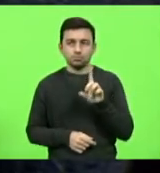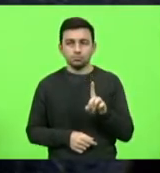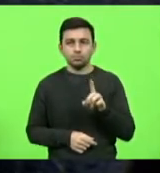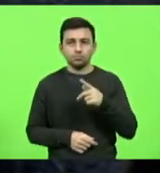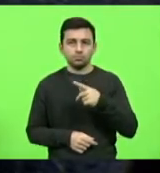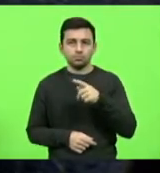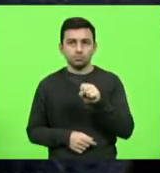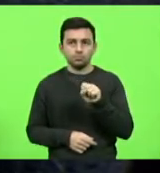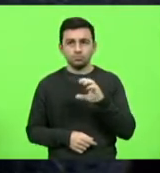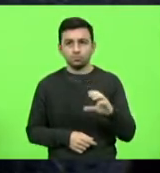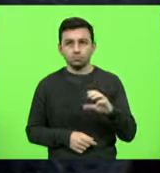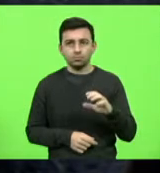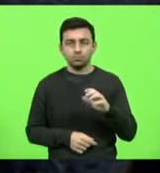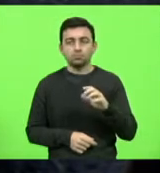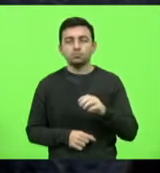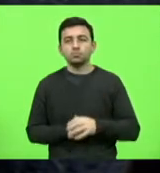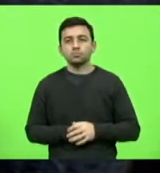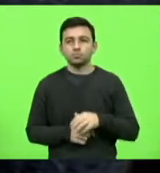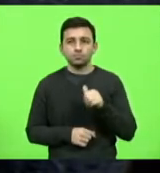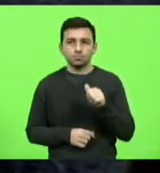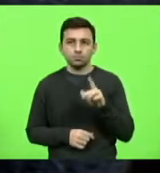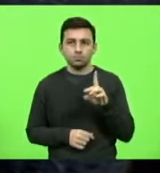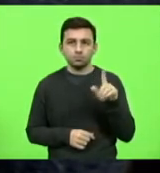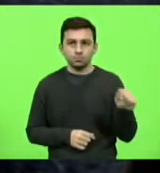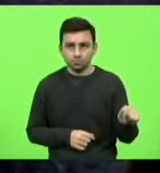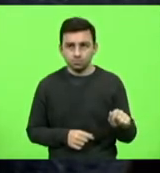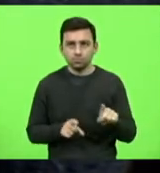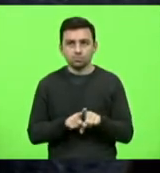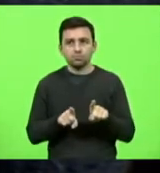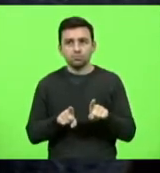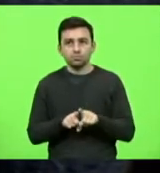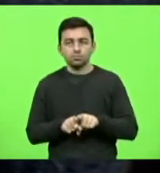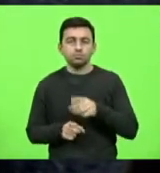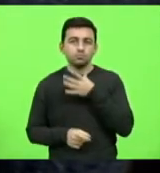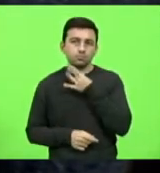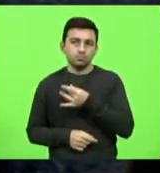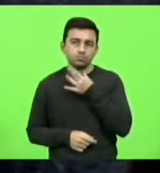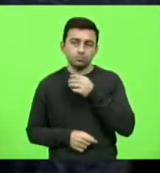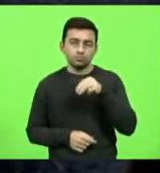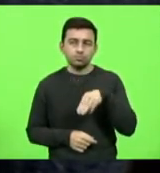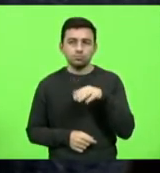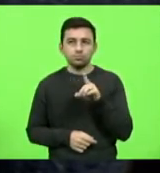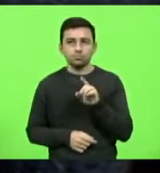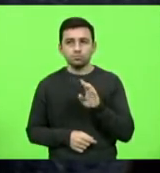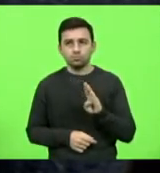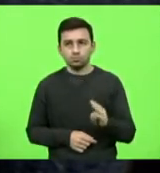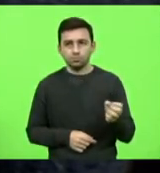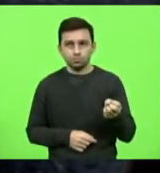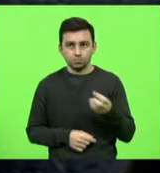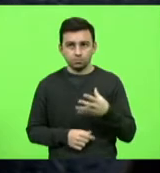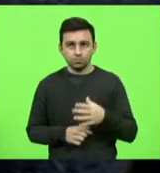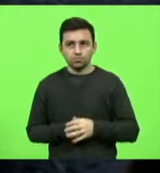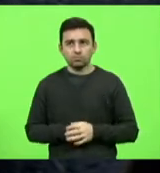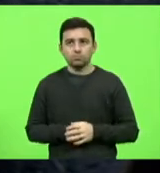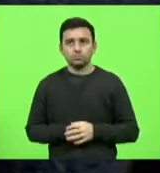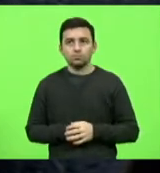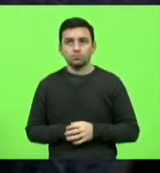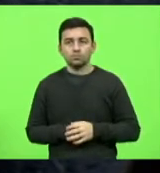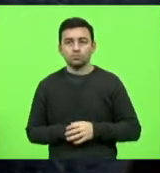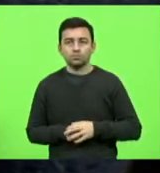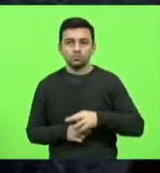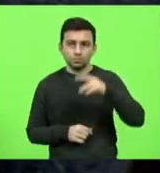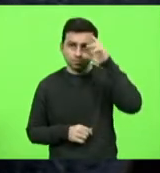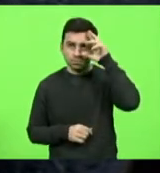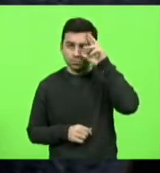Ada de Luca e Valdir Cobalquini, bloco MDB, novo. Ricardo Alba, bloco PSL,